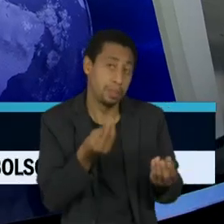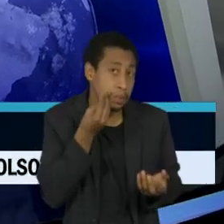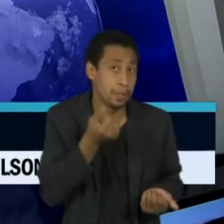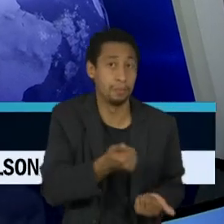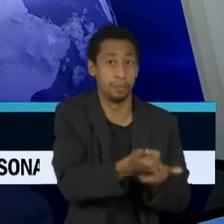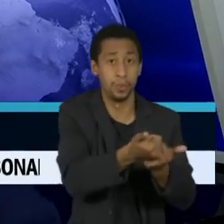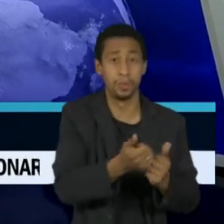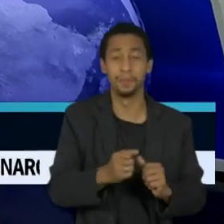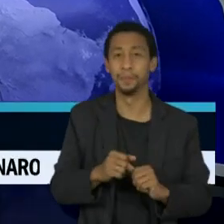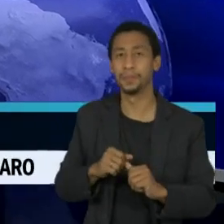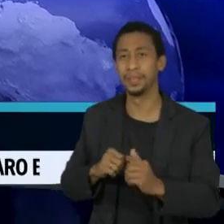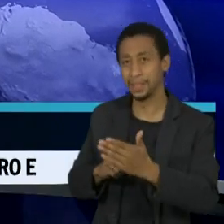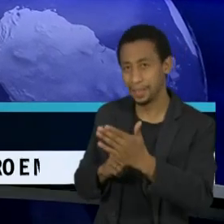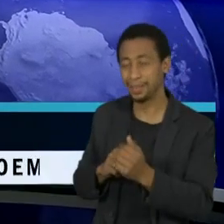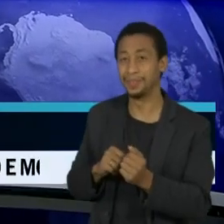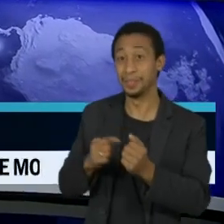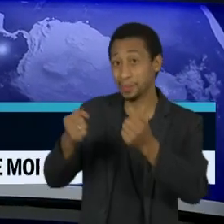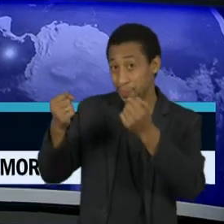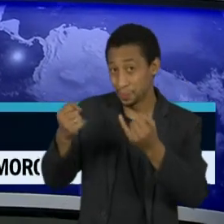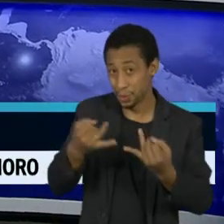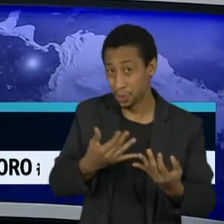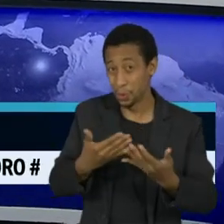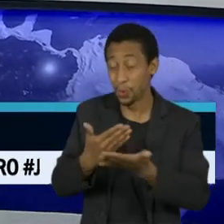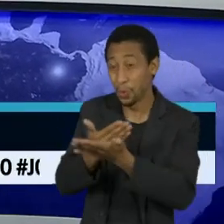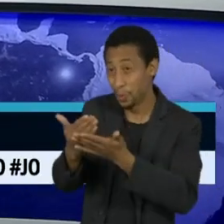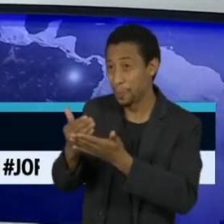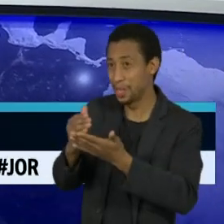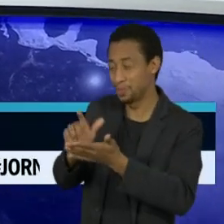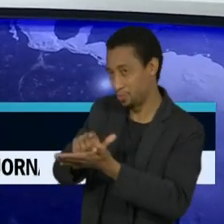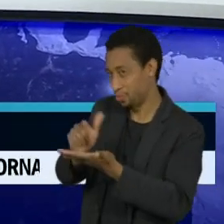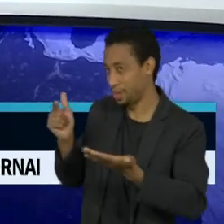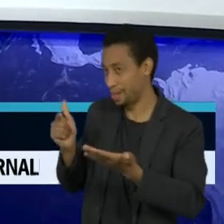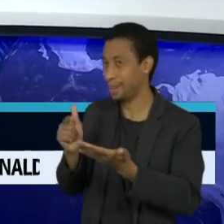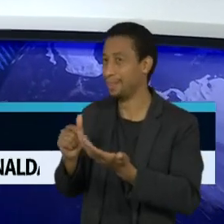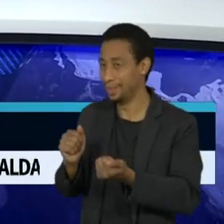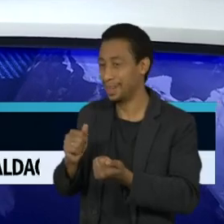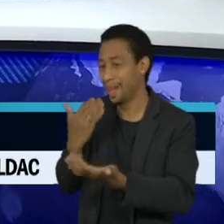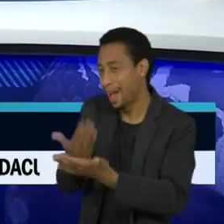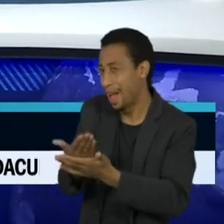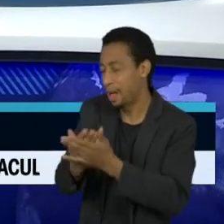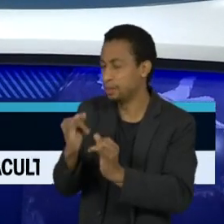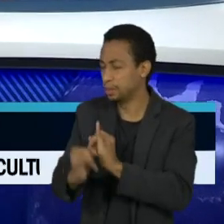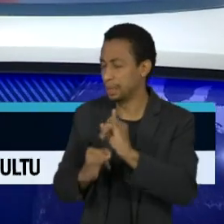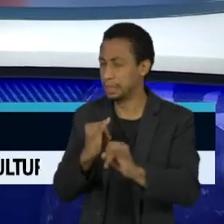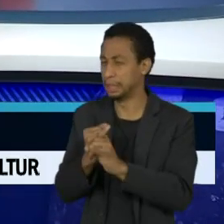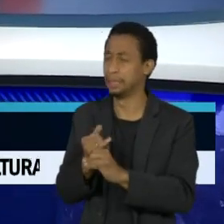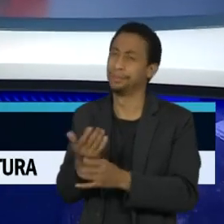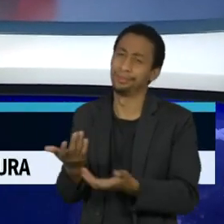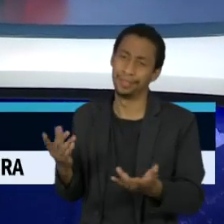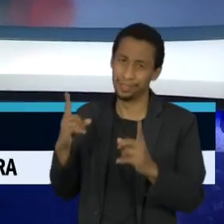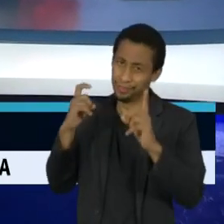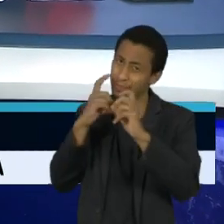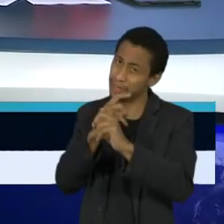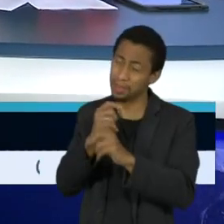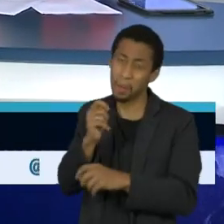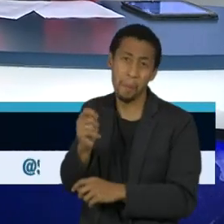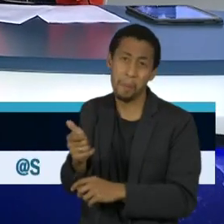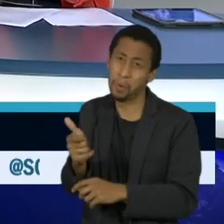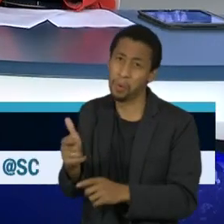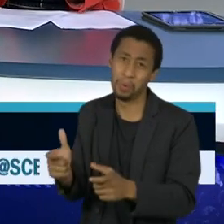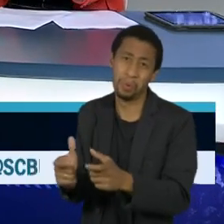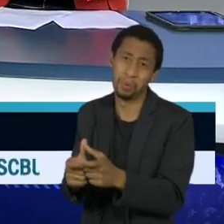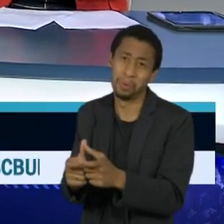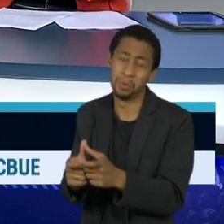Como você colocou no início do jornal e a reportagem confirmou, a aula online é para poucos no Brasil. E poucos que têm acesso também, às vezes, têm muita